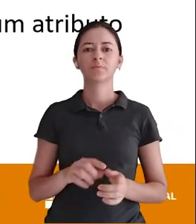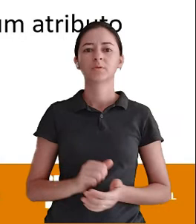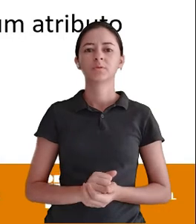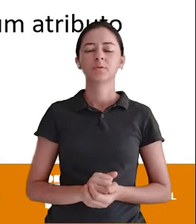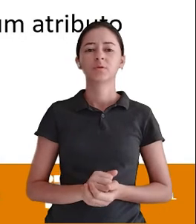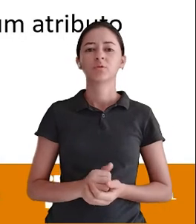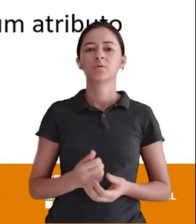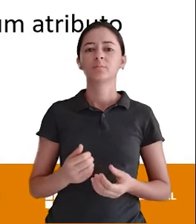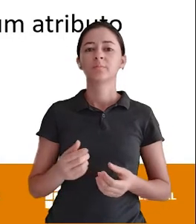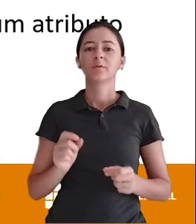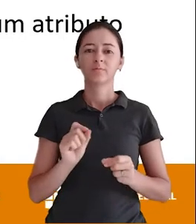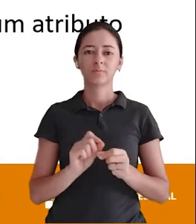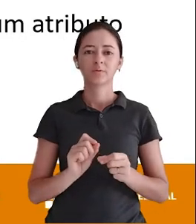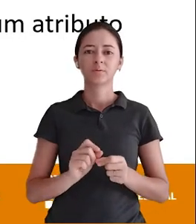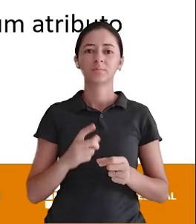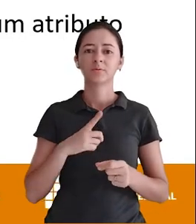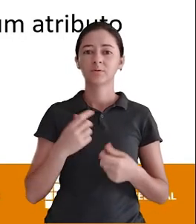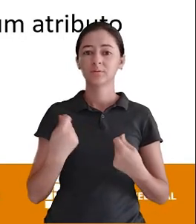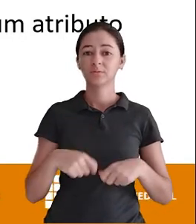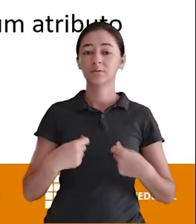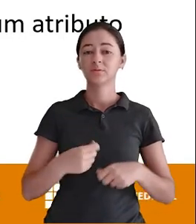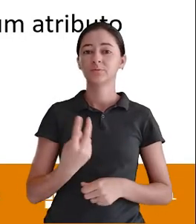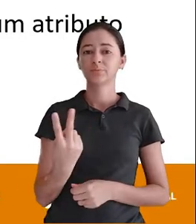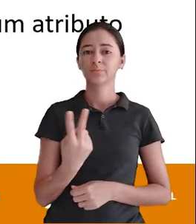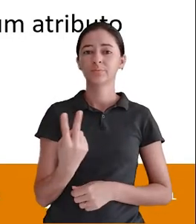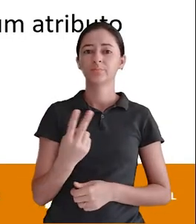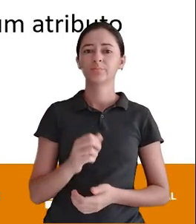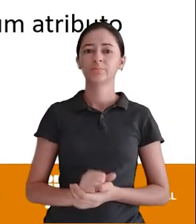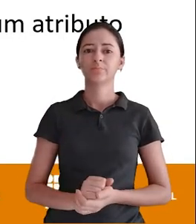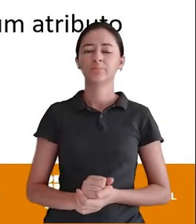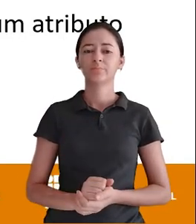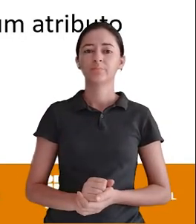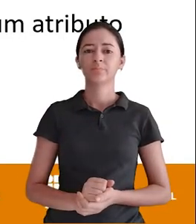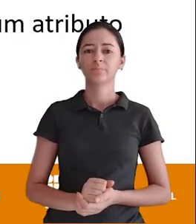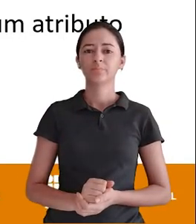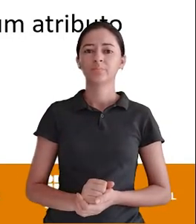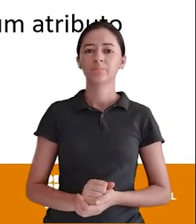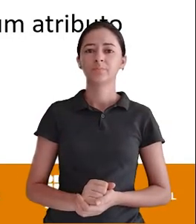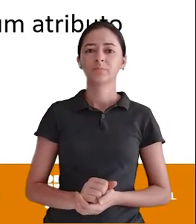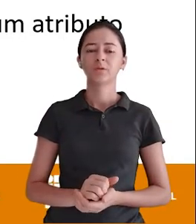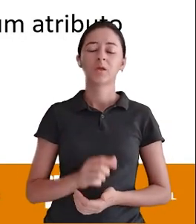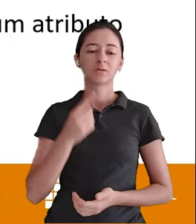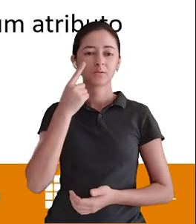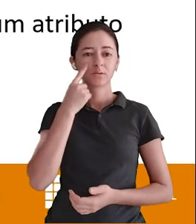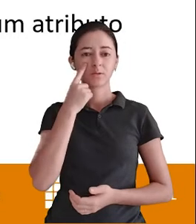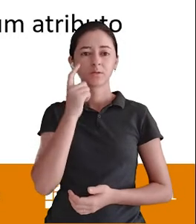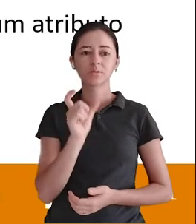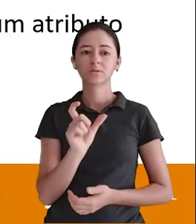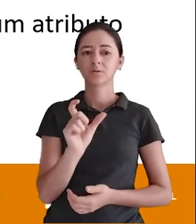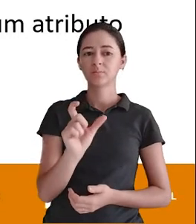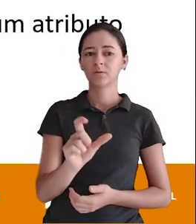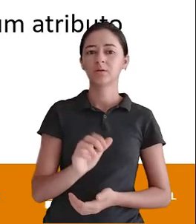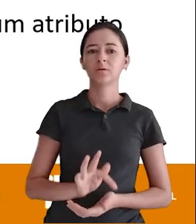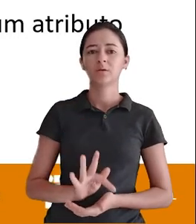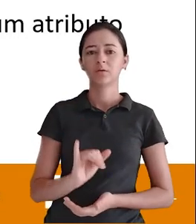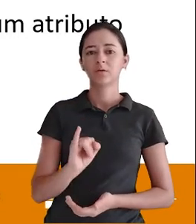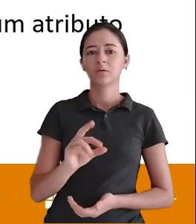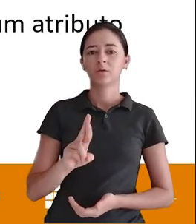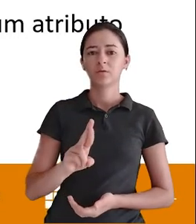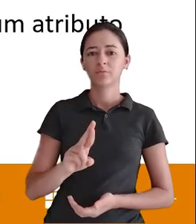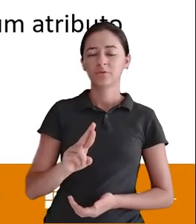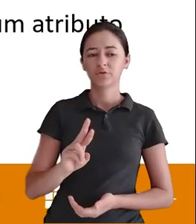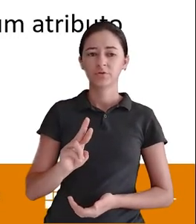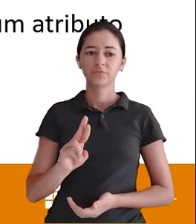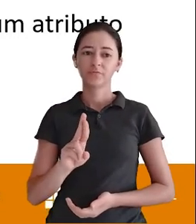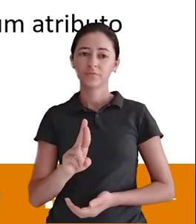fazer isso A gente pode usar Dois operadores Numa SQL As palavras chaves First Ou first Tanto faz A pronúncia que